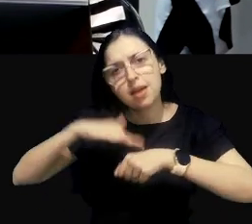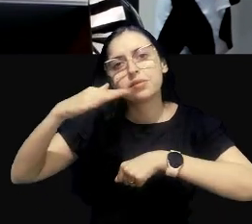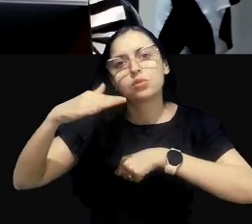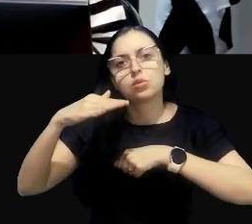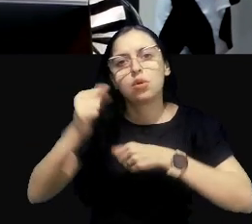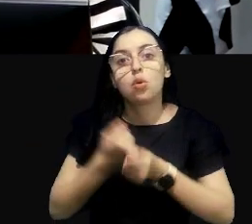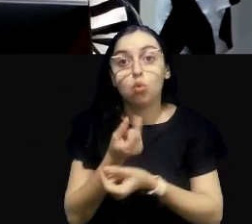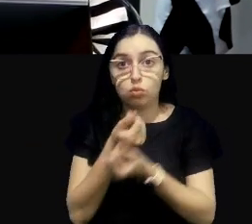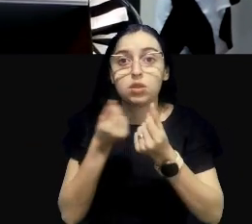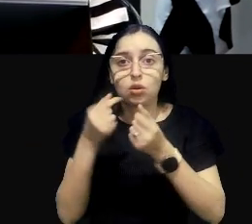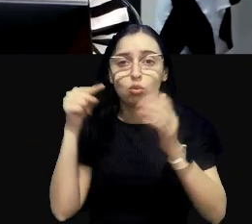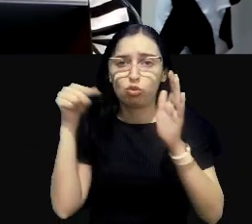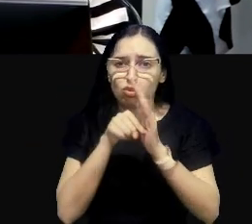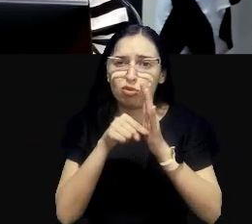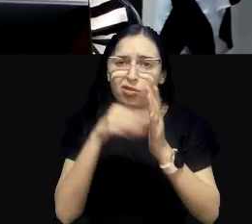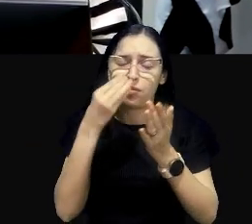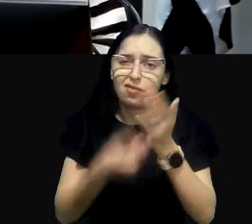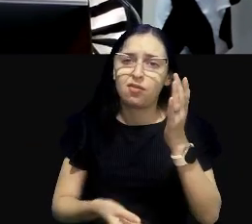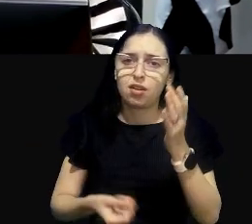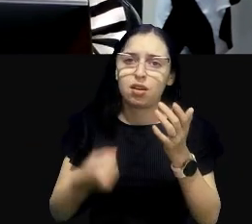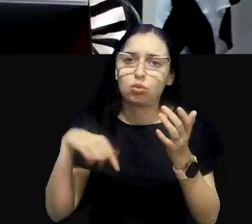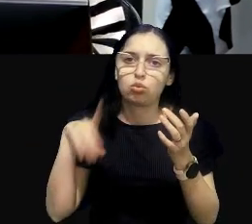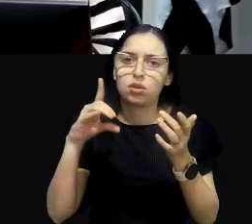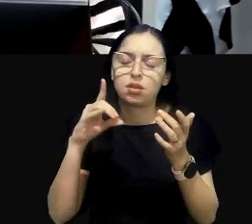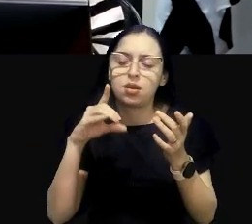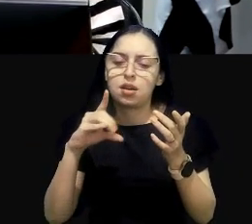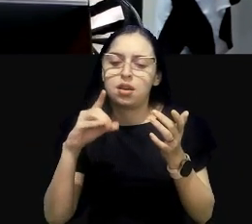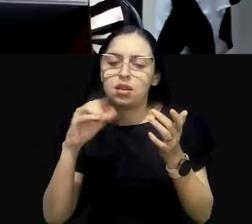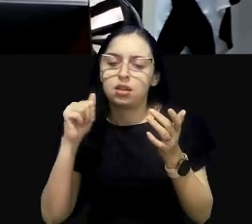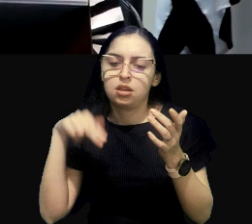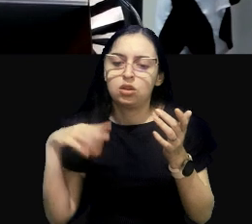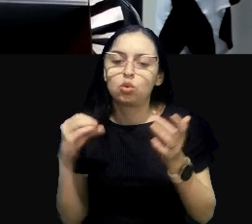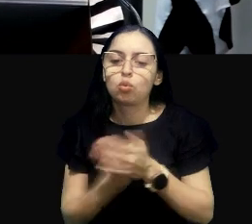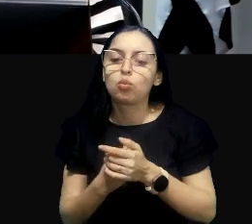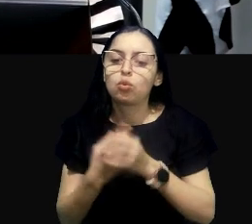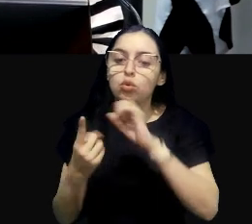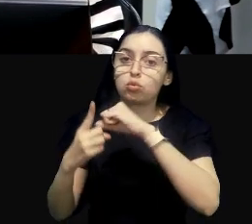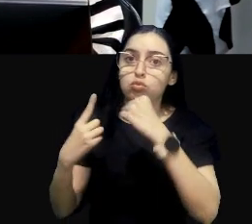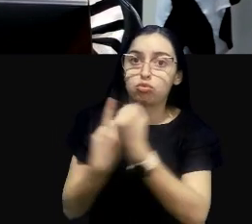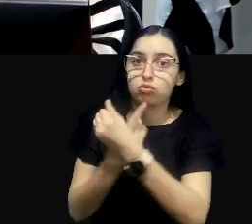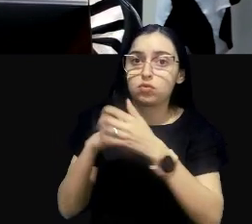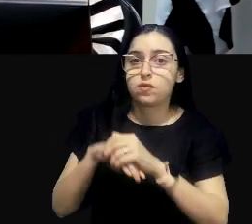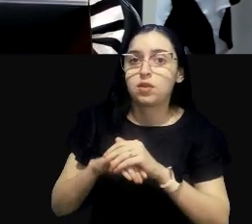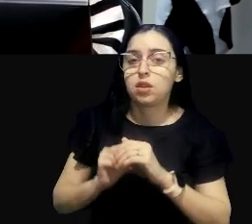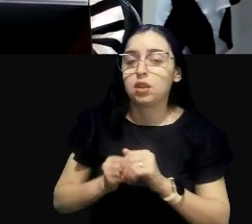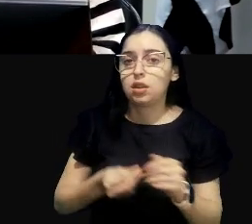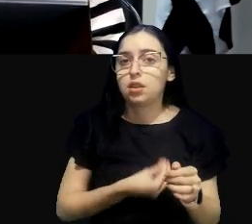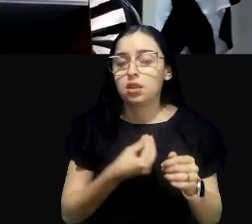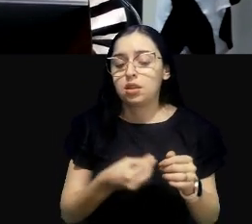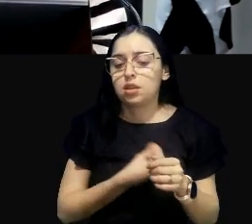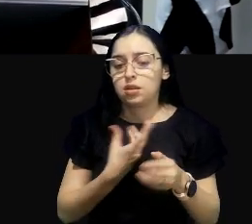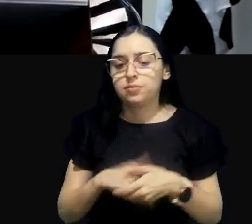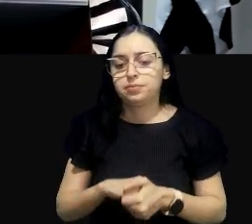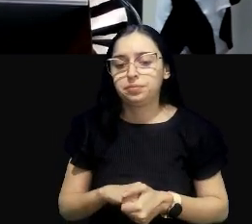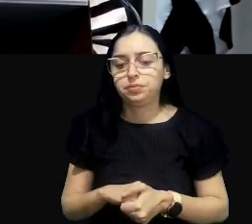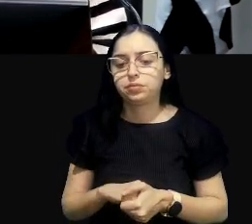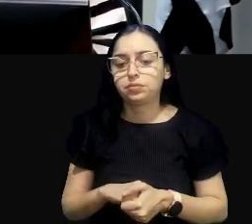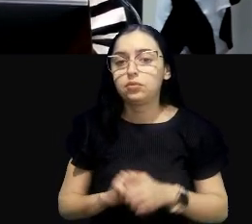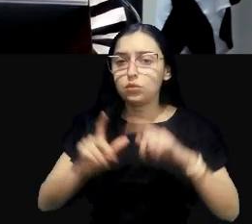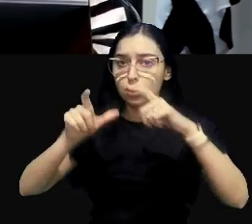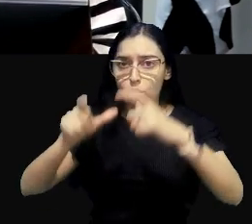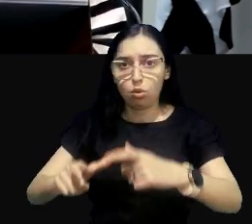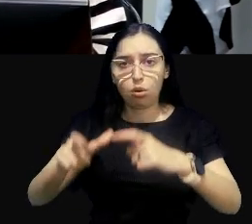recursos afetados comprometem a qualidade de vida local? Primeiramente, local.